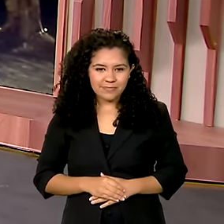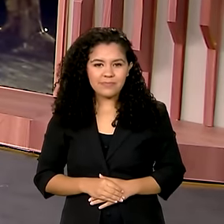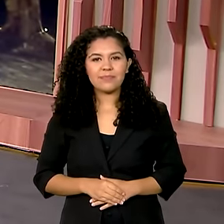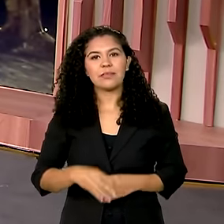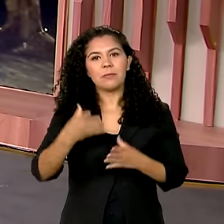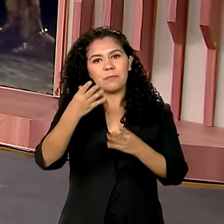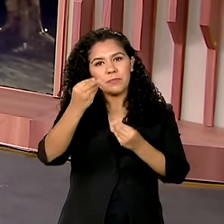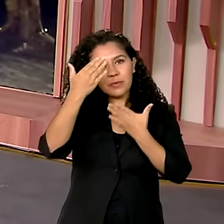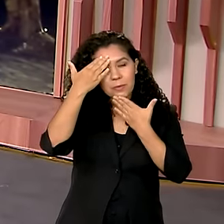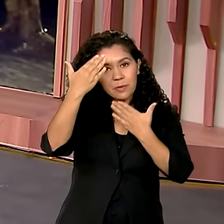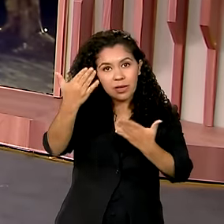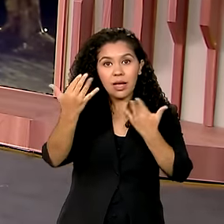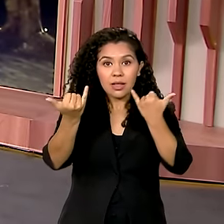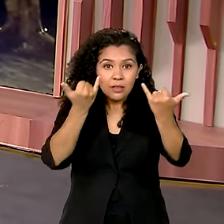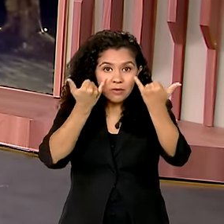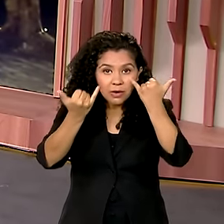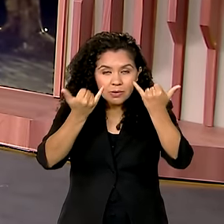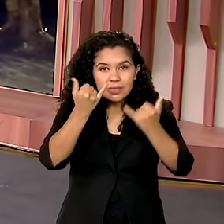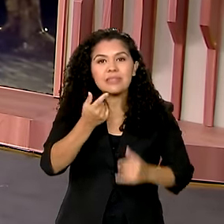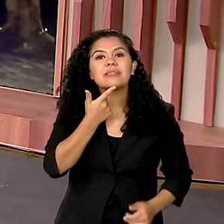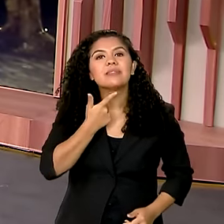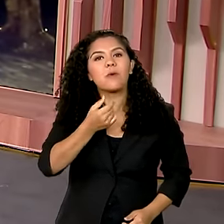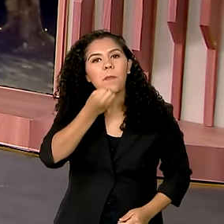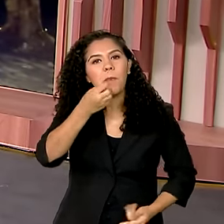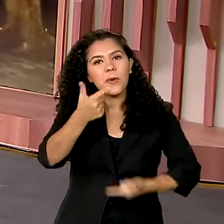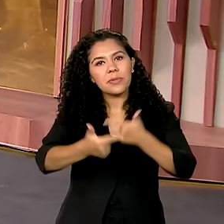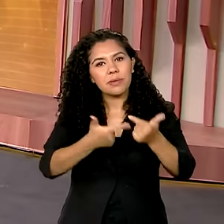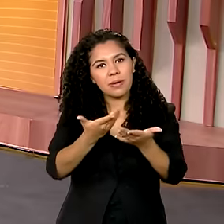Ana. Obrigada pelas informações. Bom trabalho para você.